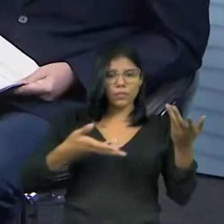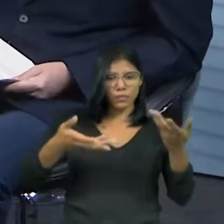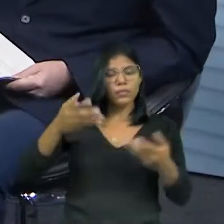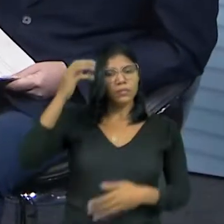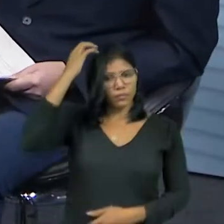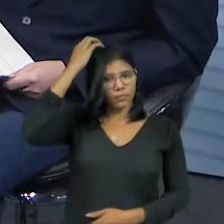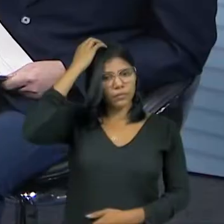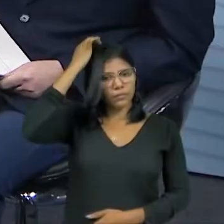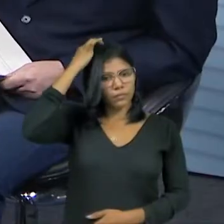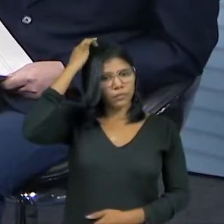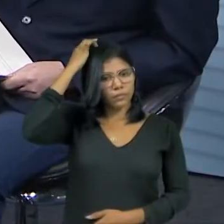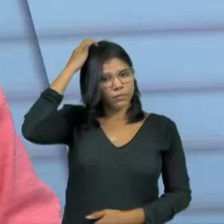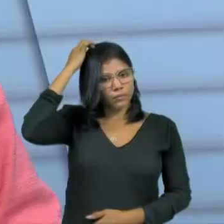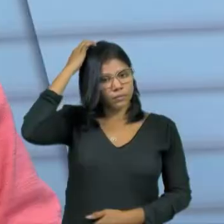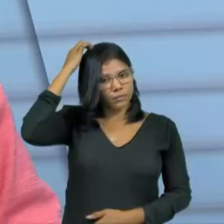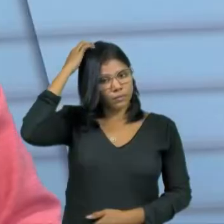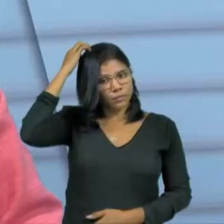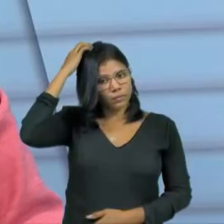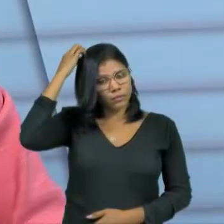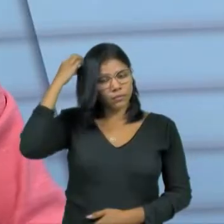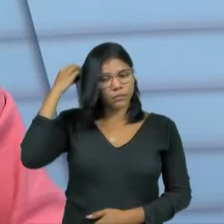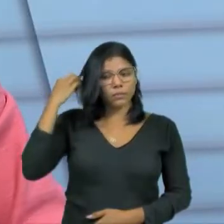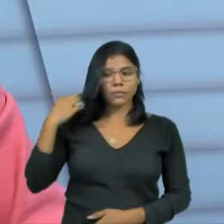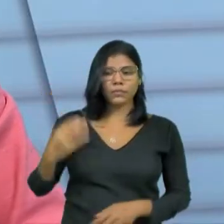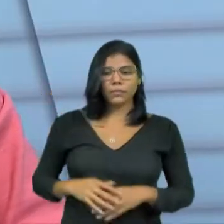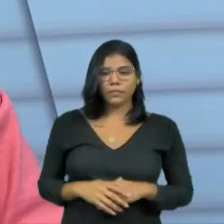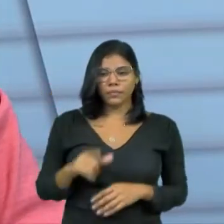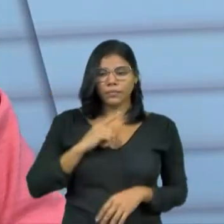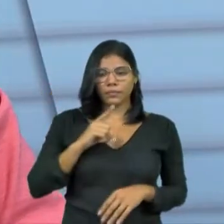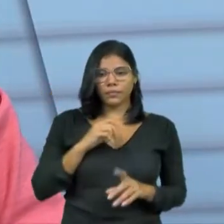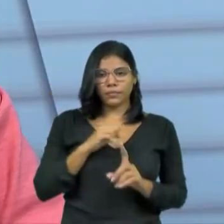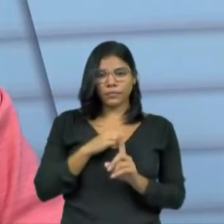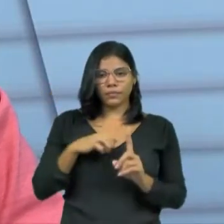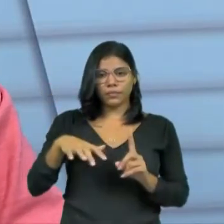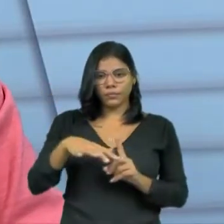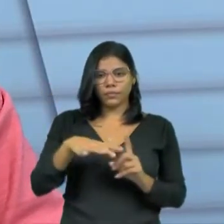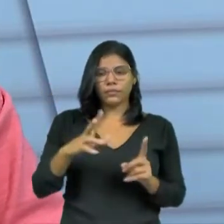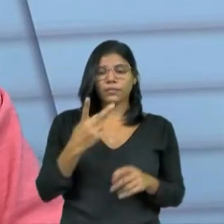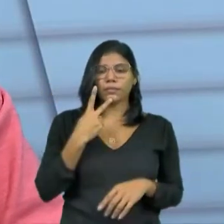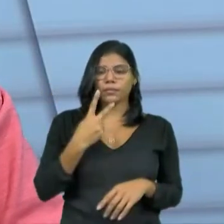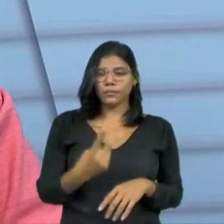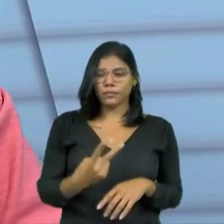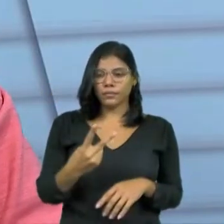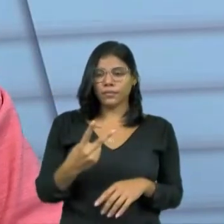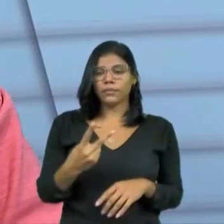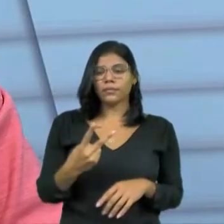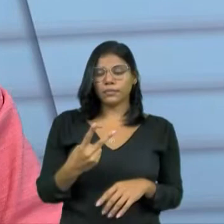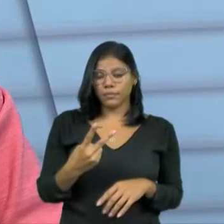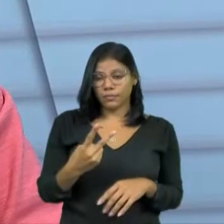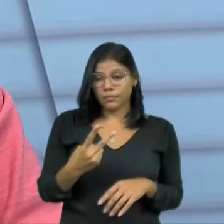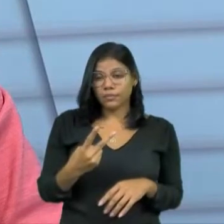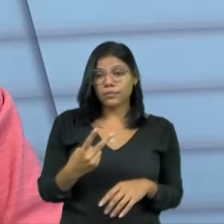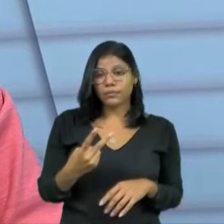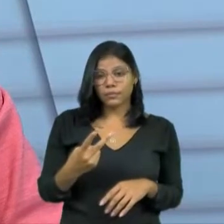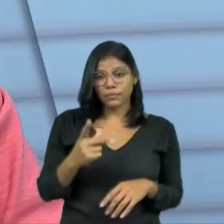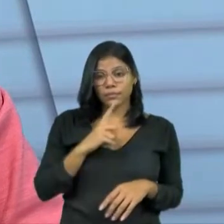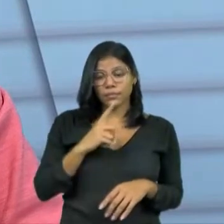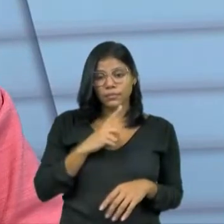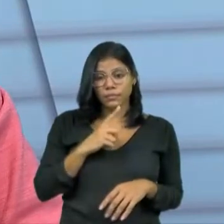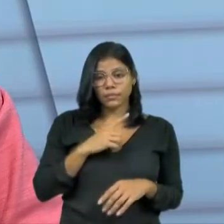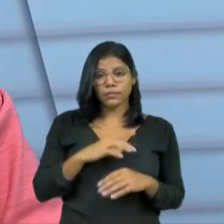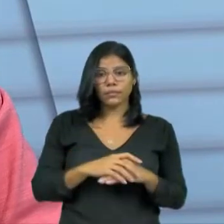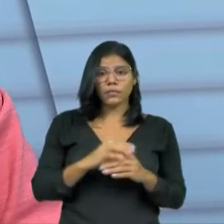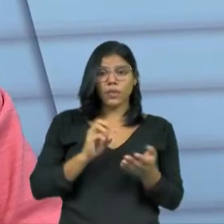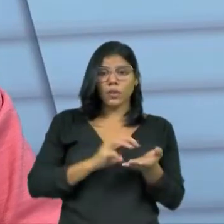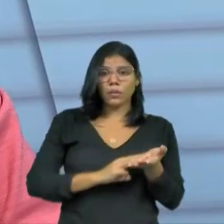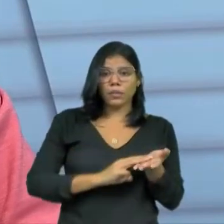Mostrar, falar, seus programas. Ele tem a rede social para poder falar seus programas com um alcance inimaginável. Ele manda uma mensagem dele,